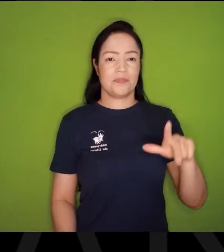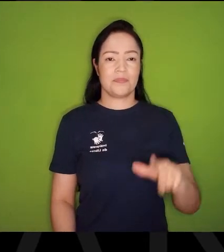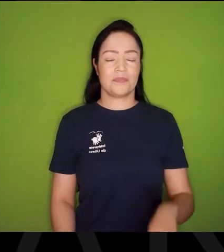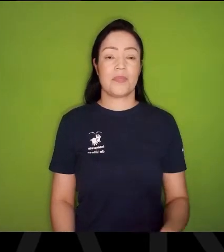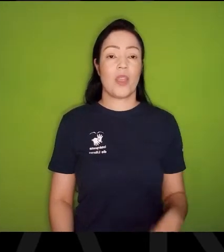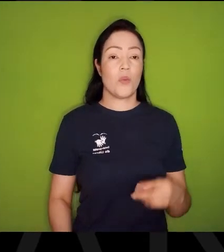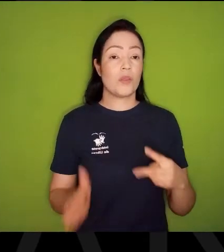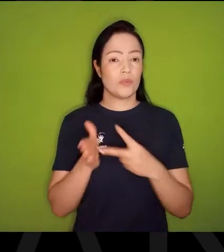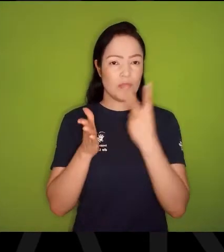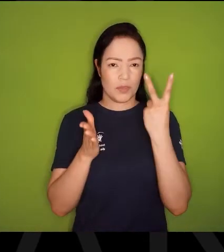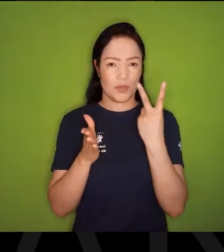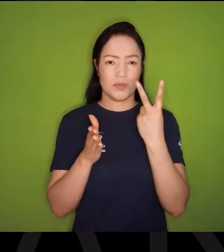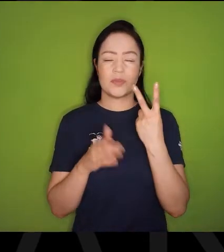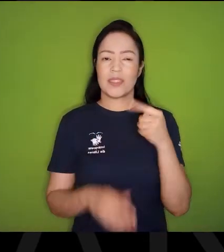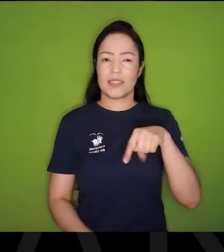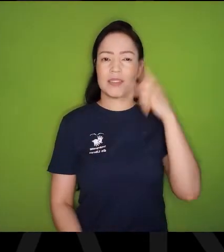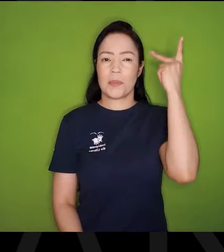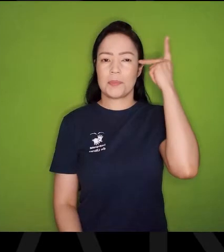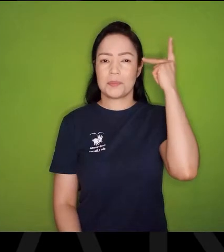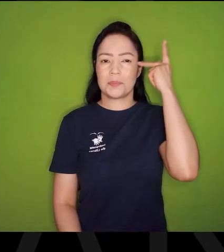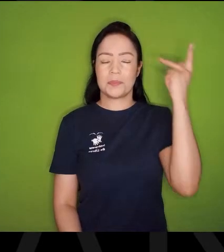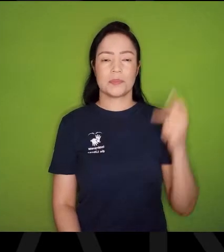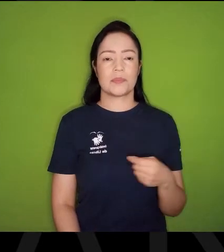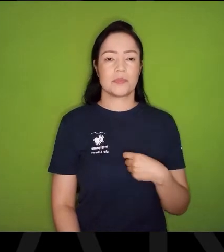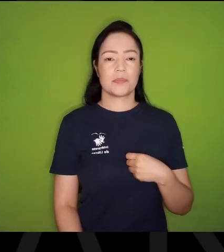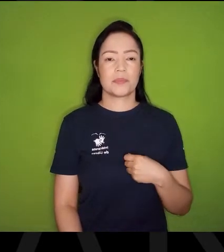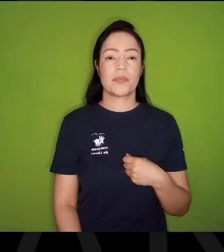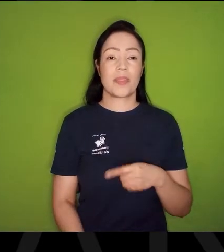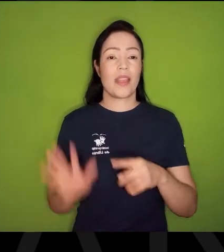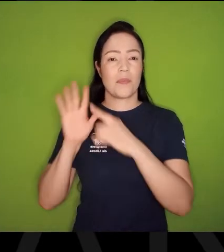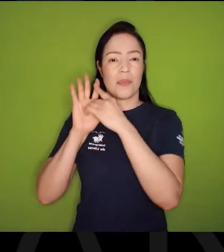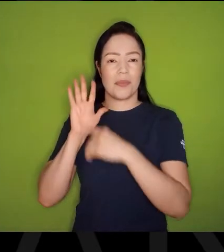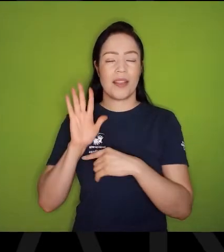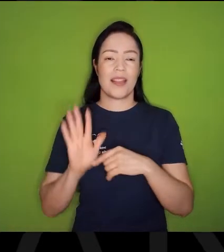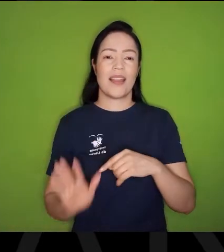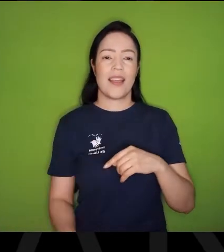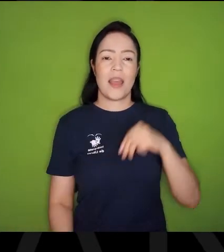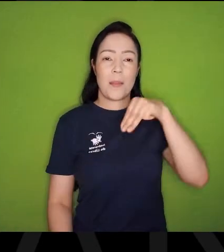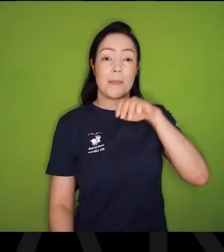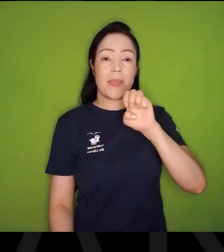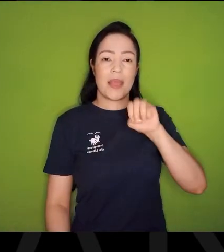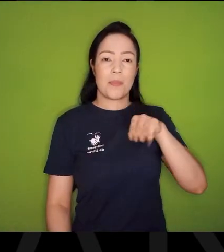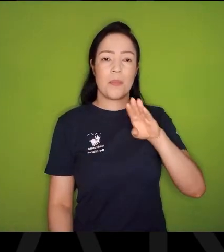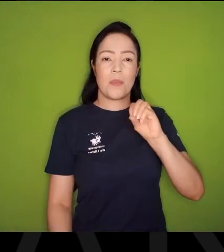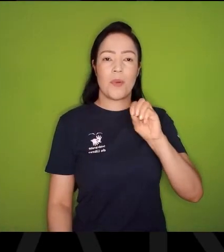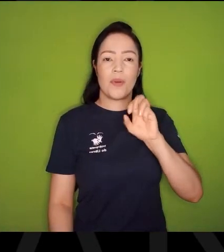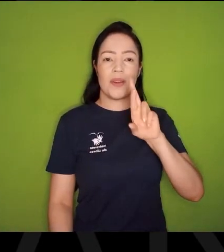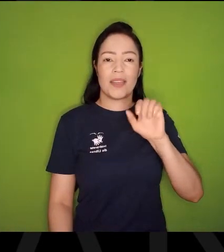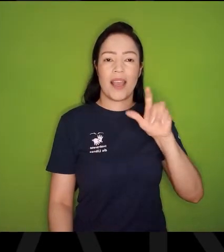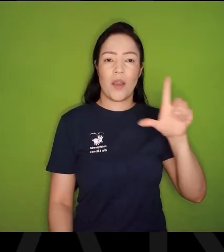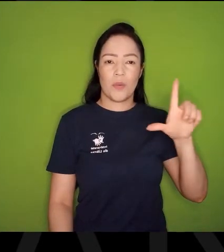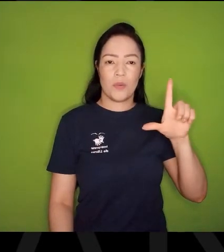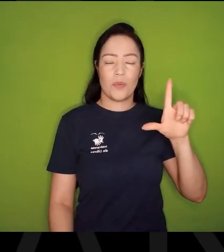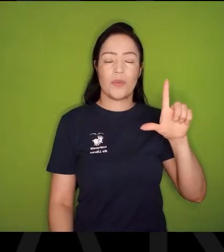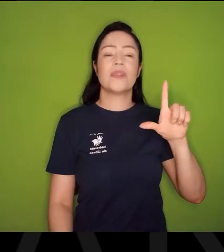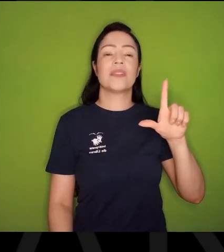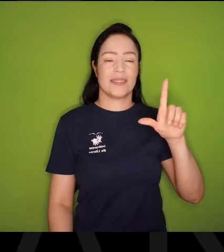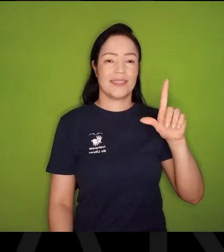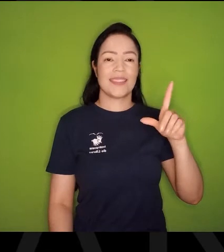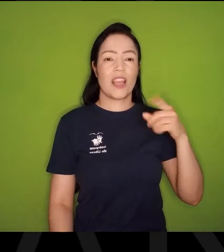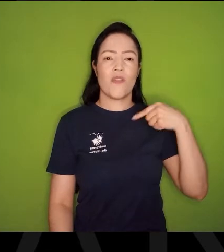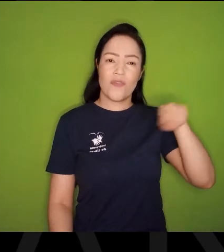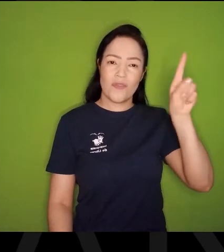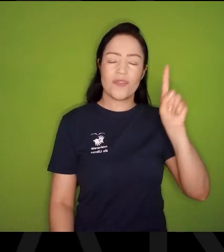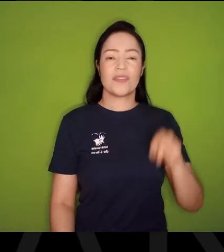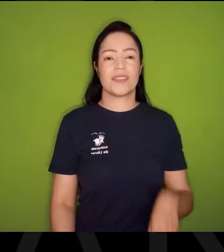Segundo lugar que eu conheci aqui em São Paulo, Memorial da América Latina, Também na Barra Funda, Rua Lopes Chaves,